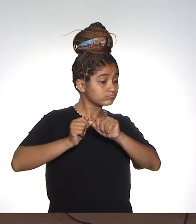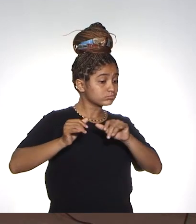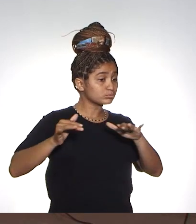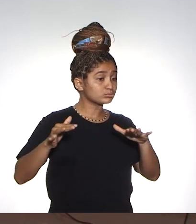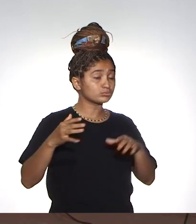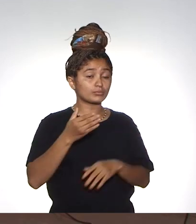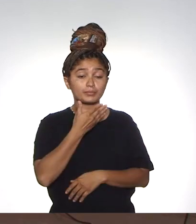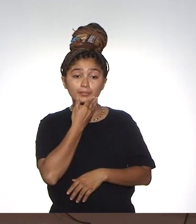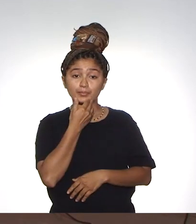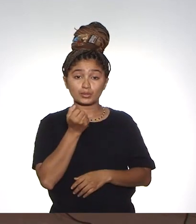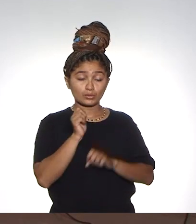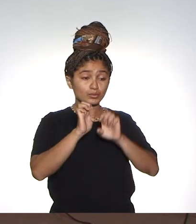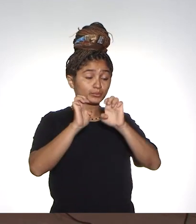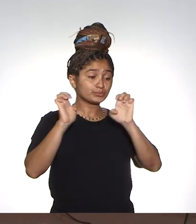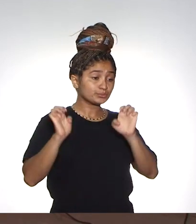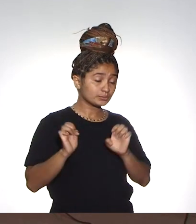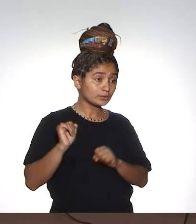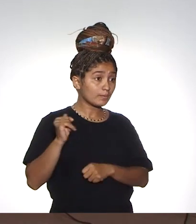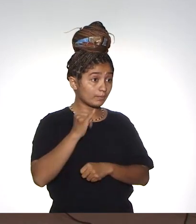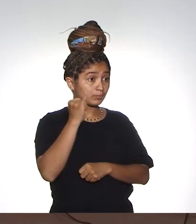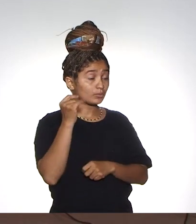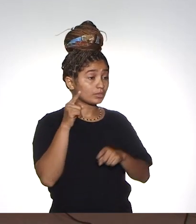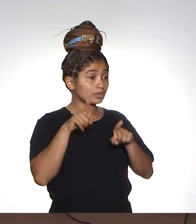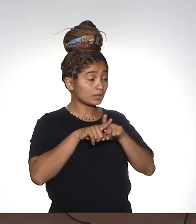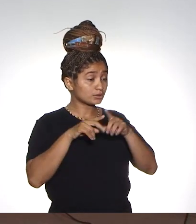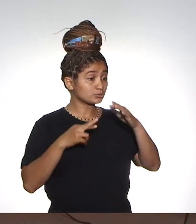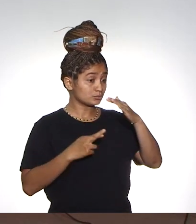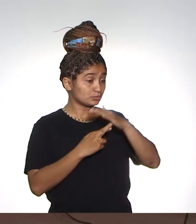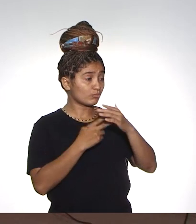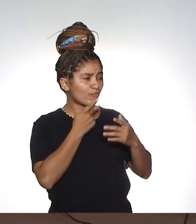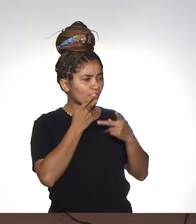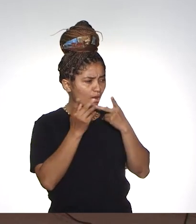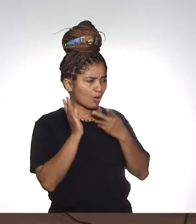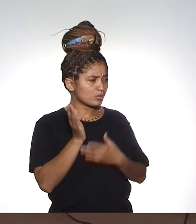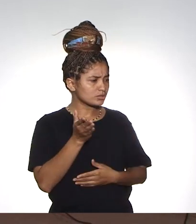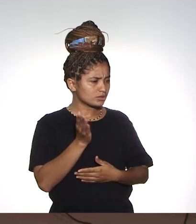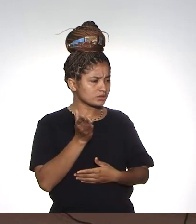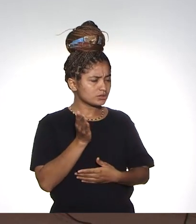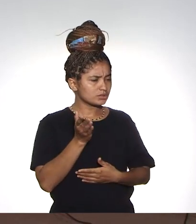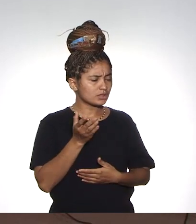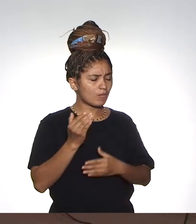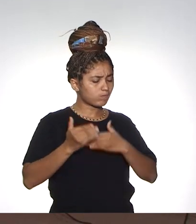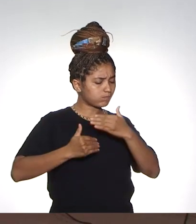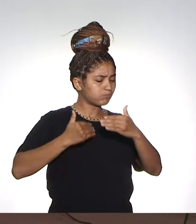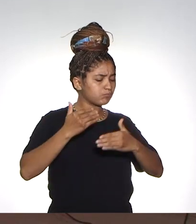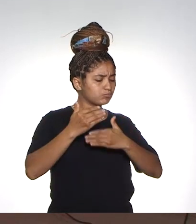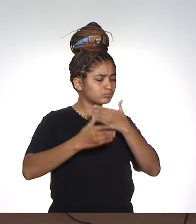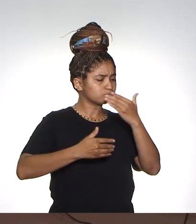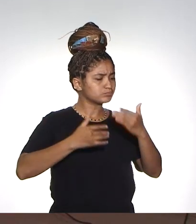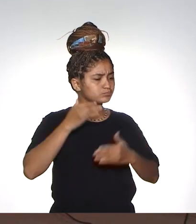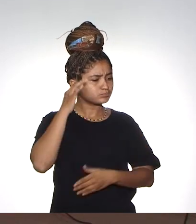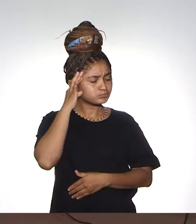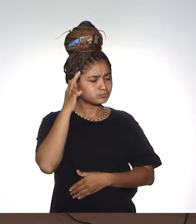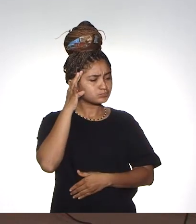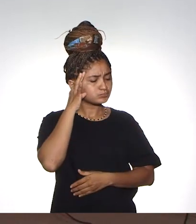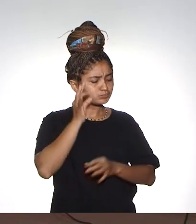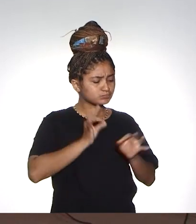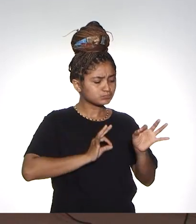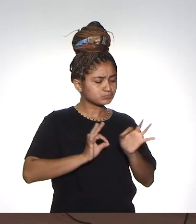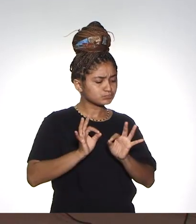expansão e melhoria da estrutura. Importante, o professor Geraldo falou, no processo de planejamento, mesmo